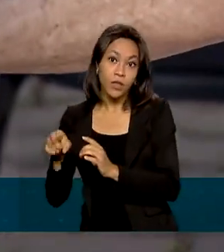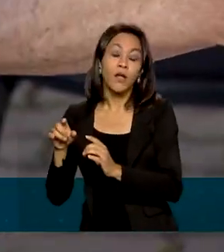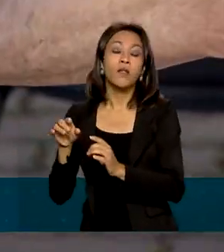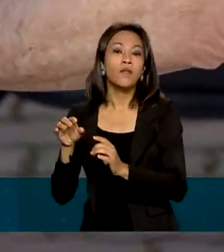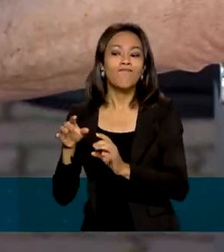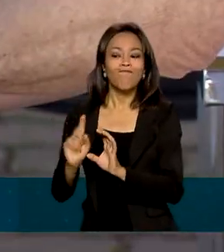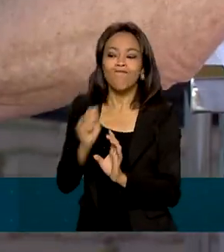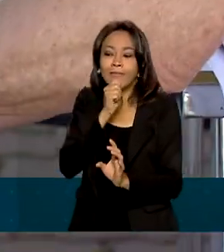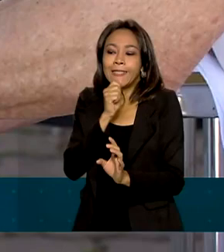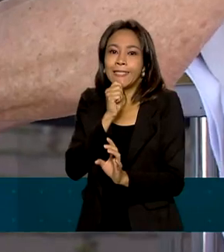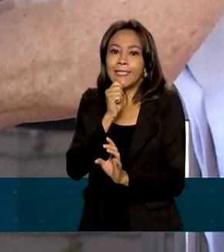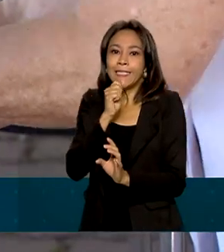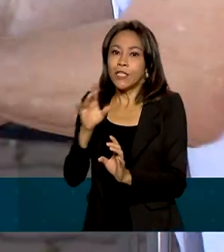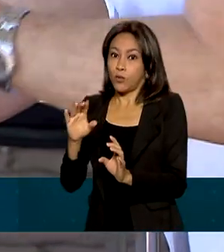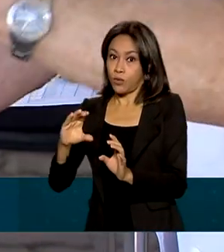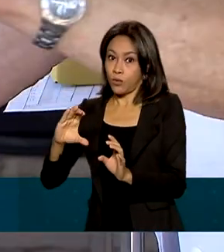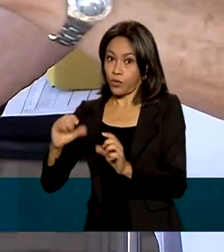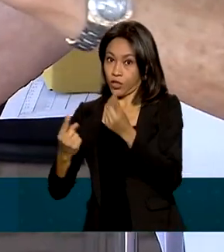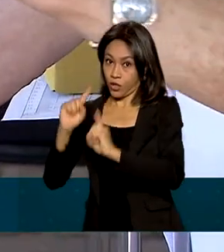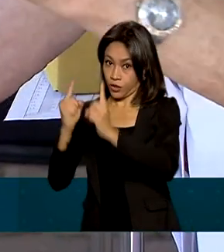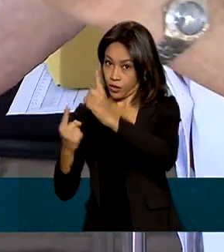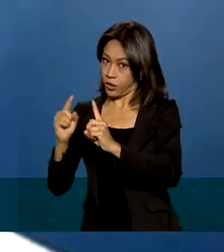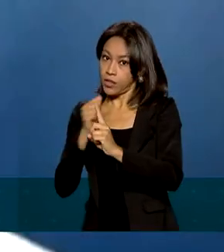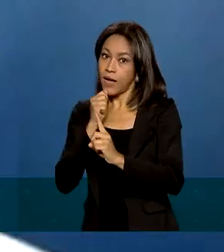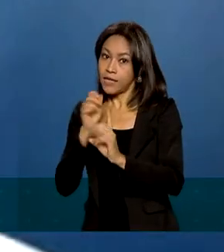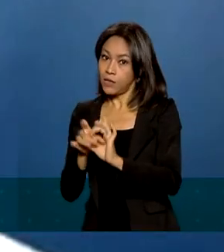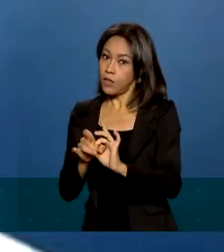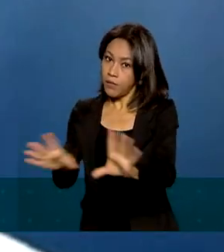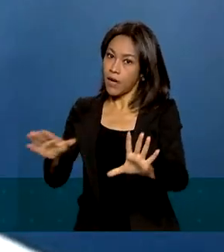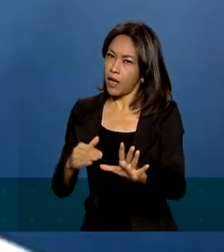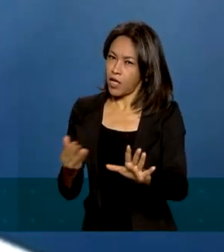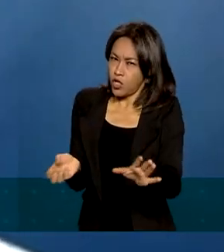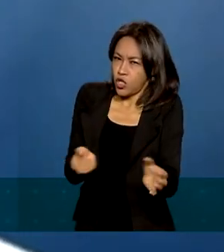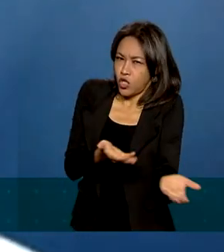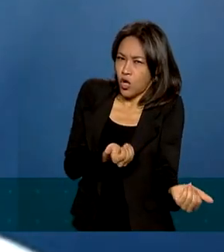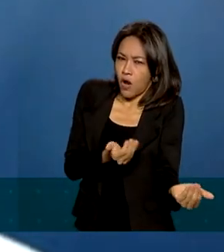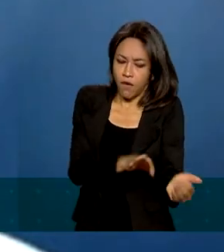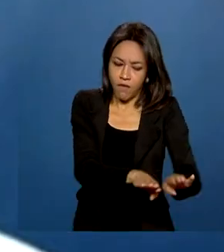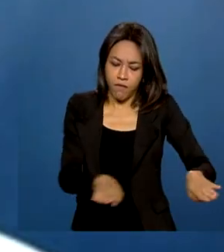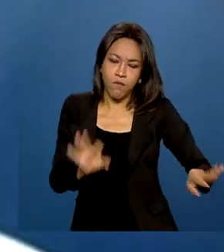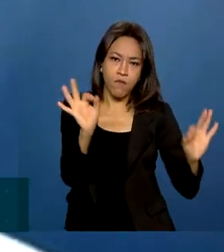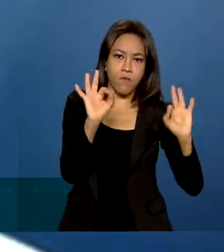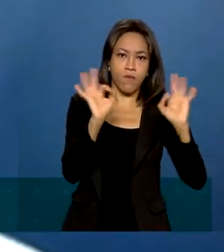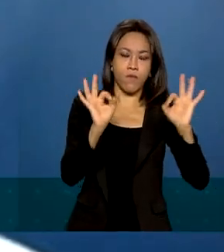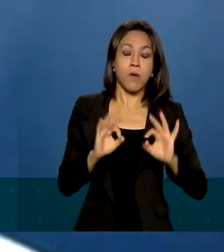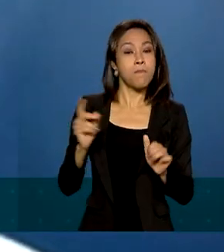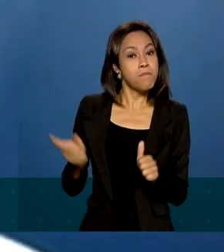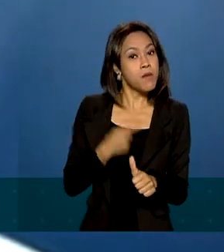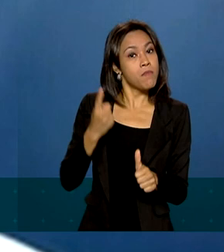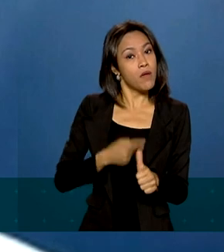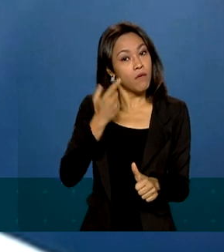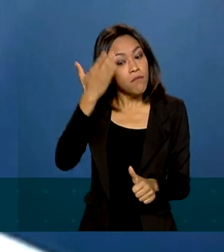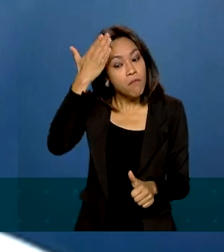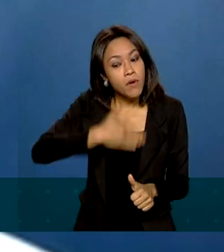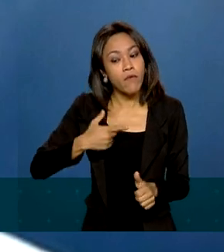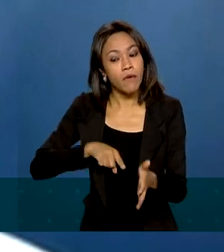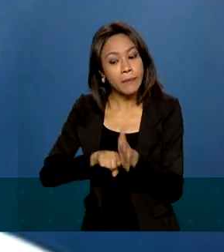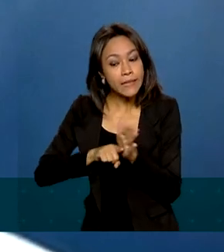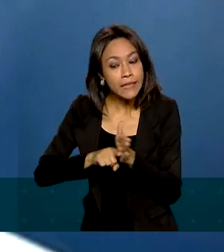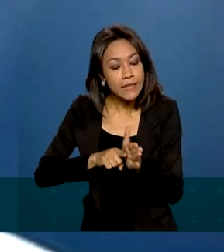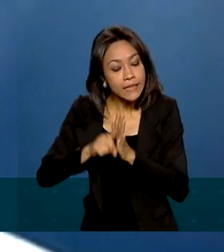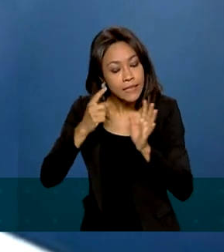liberar o produto para crianças mais novas. Até que haja a apresentação de novos dados que possam